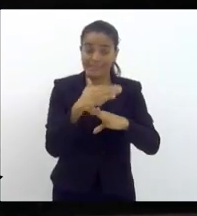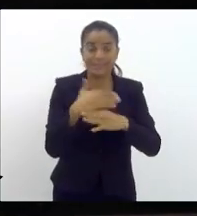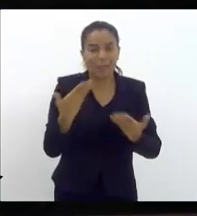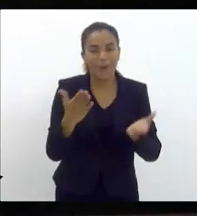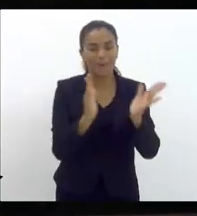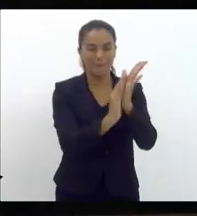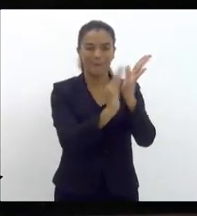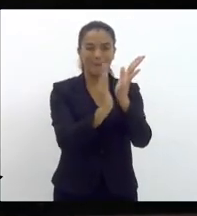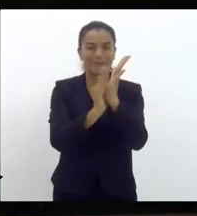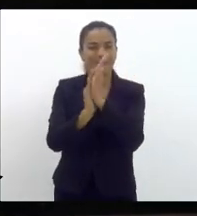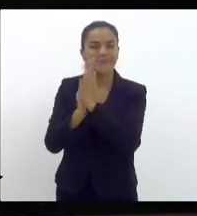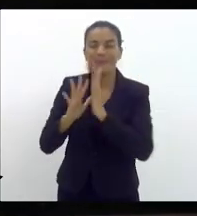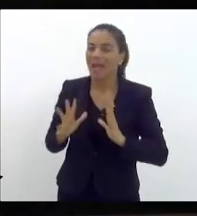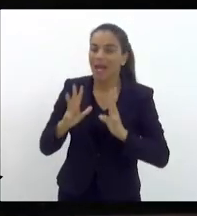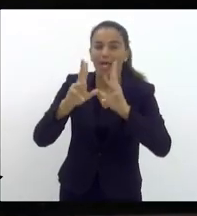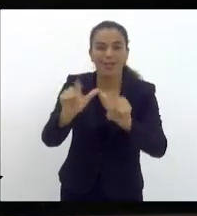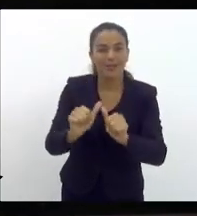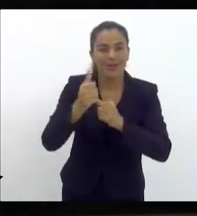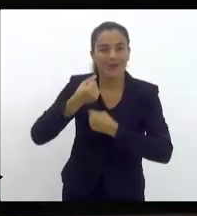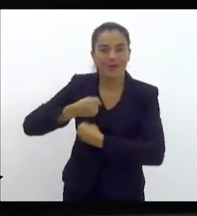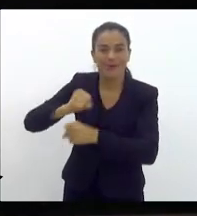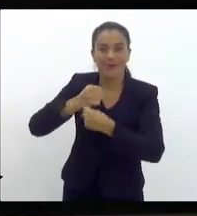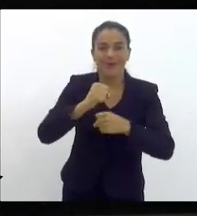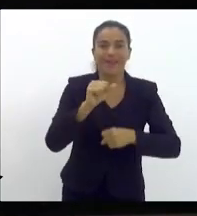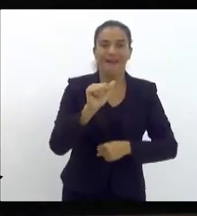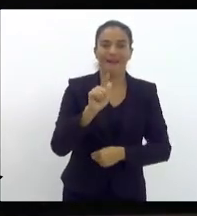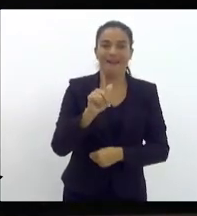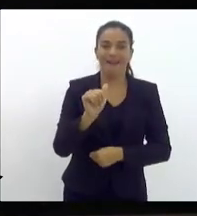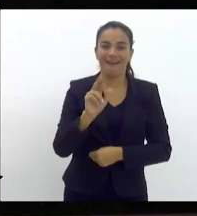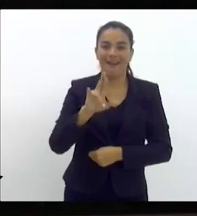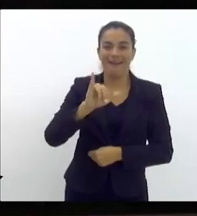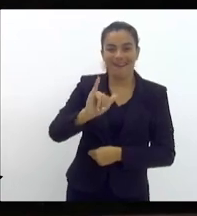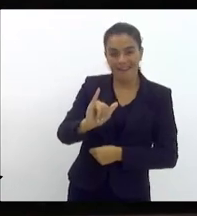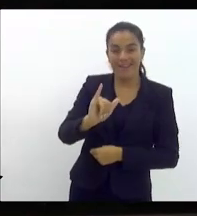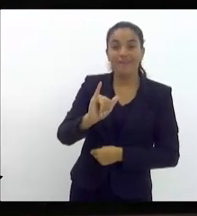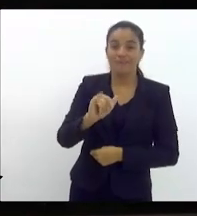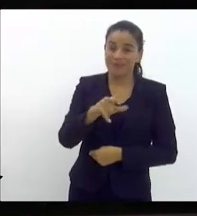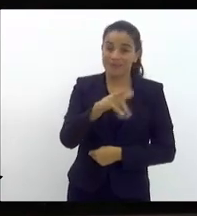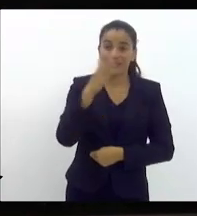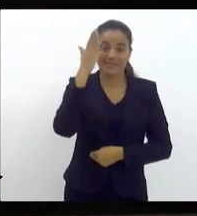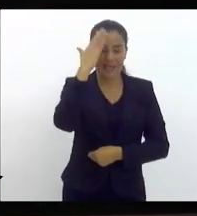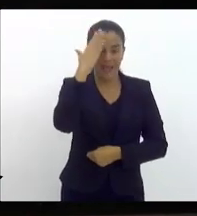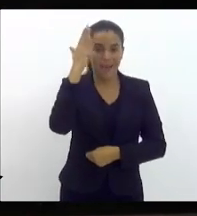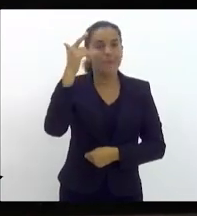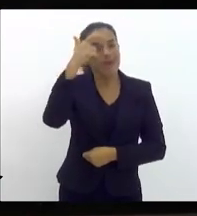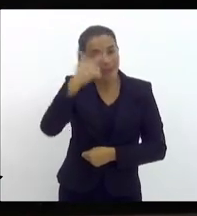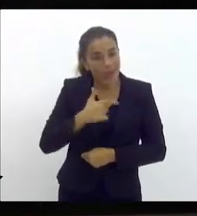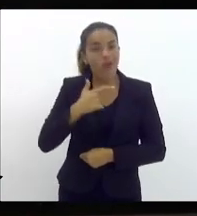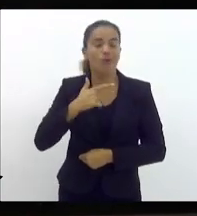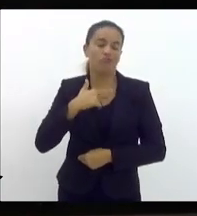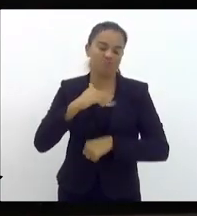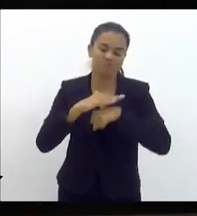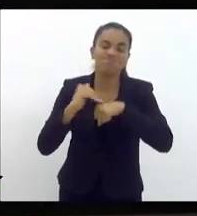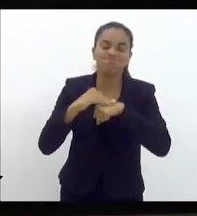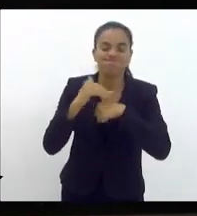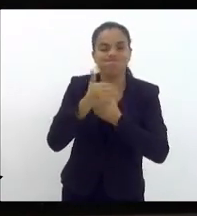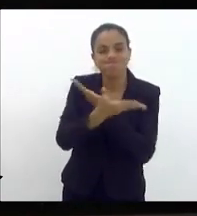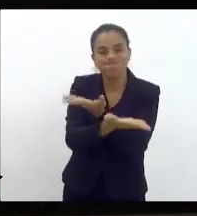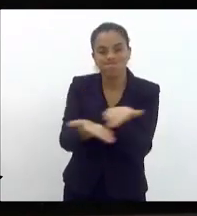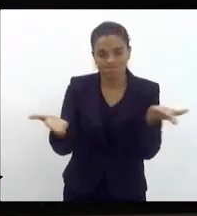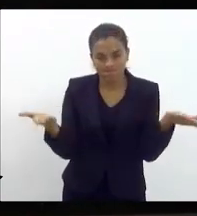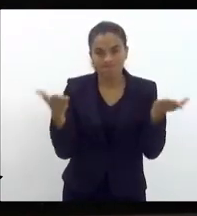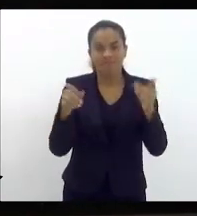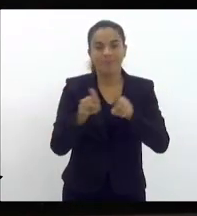a todos os garis pelo dia de hoje. Sabe que por parte do deputado Dandos Sim, vocês têm um carinho muito grande que eu tenho por vocês,